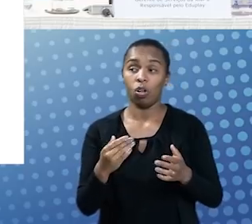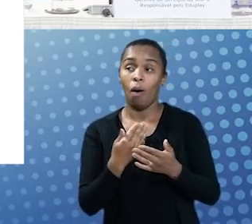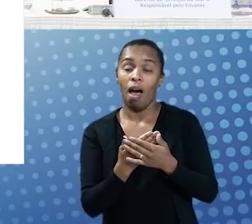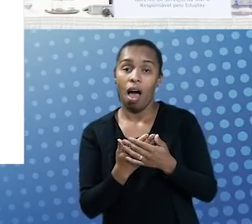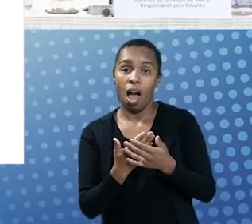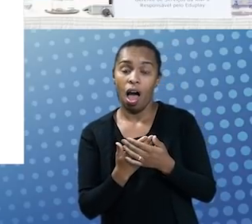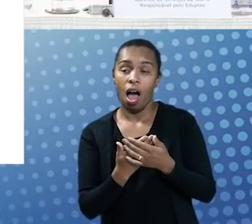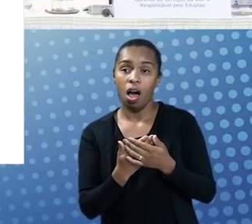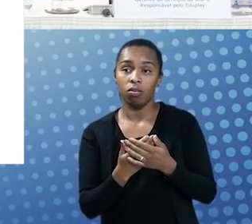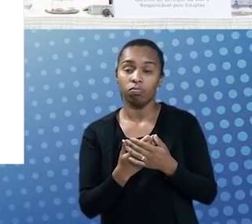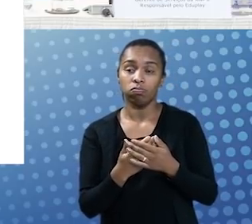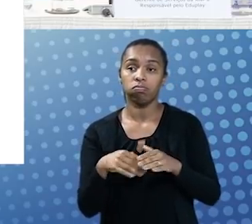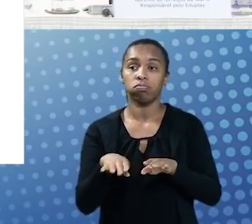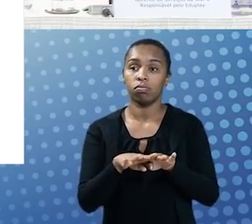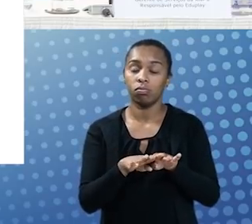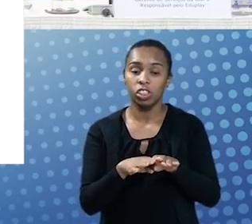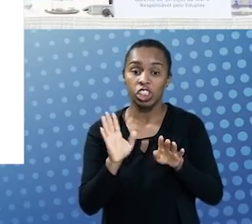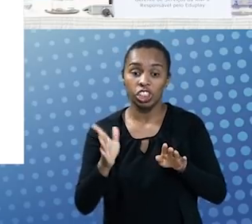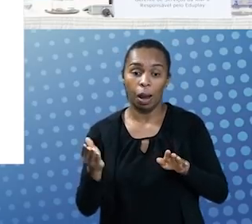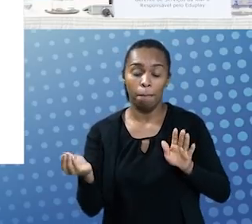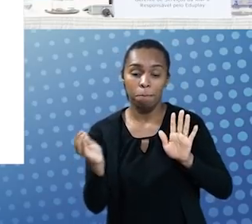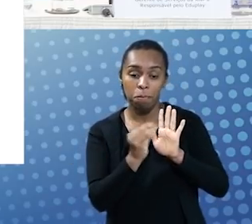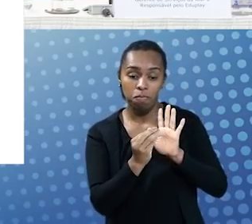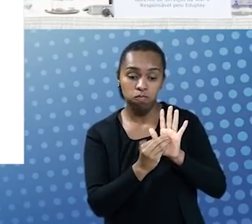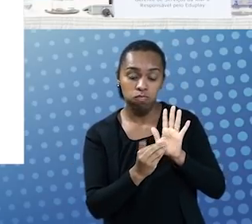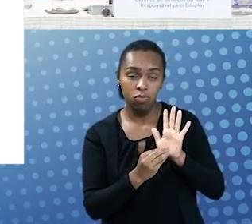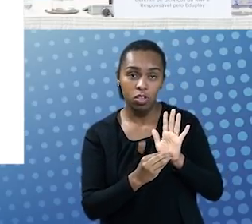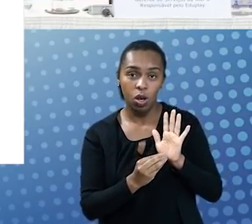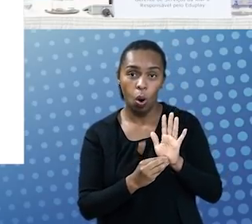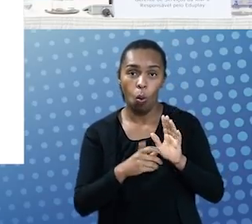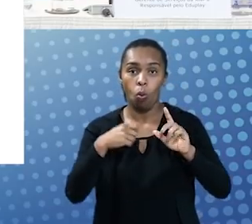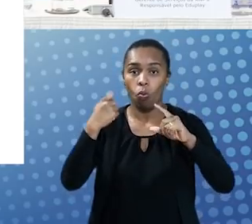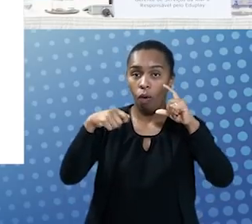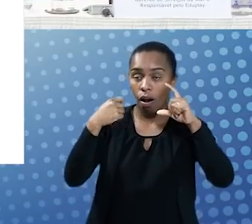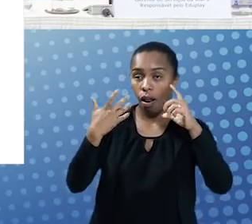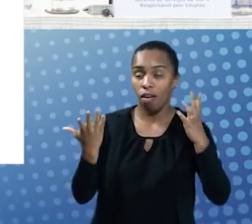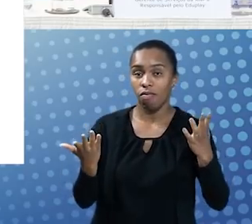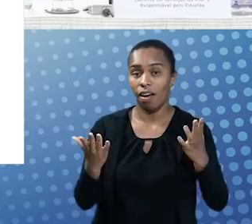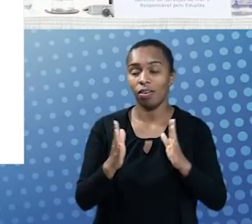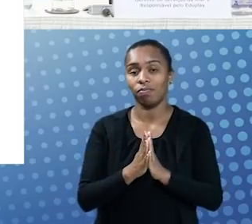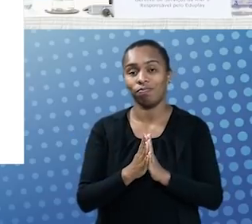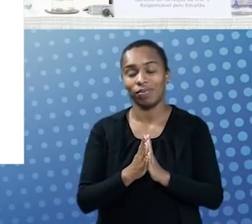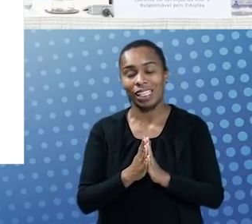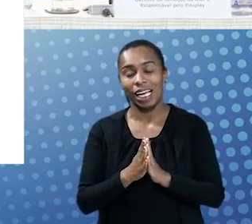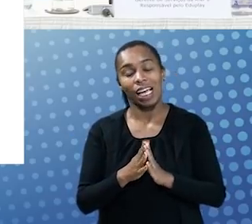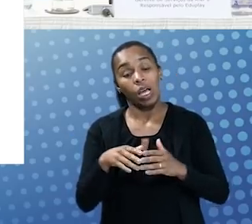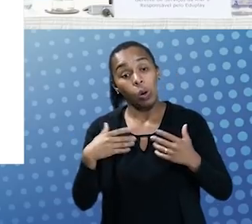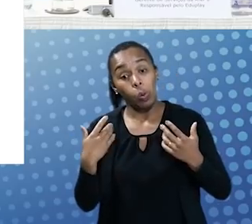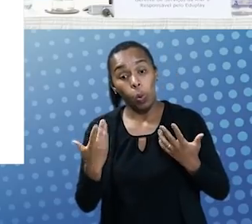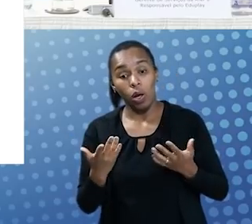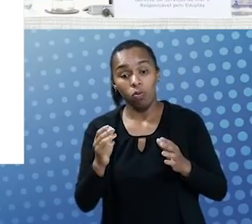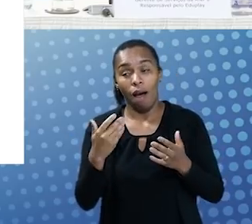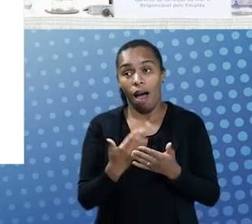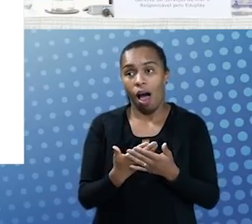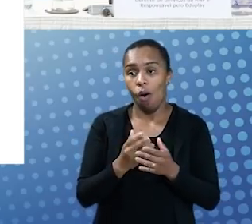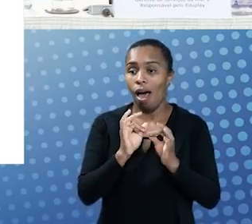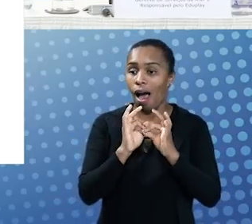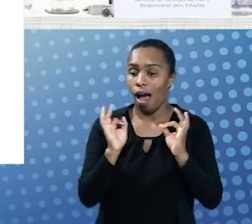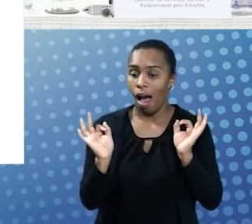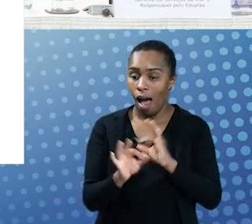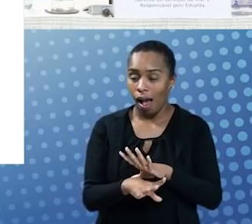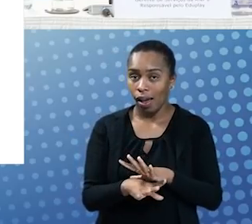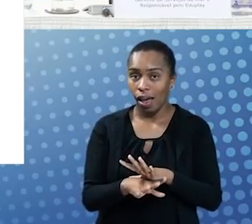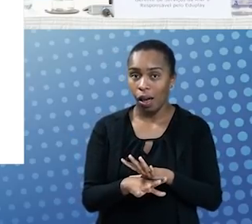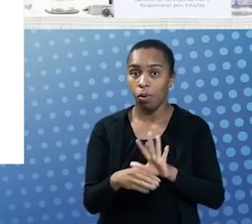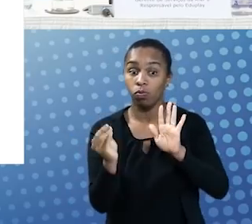e eu já ponho esse conteúdo para gravar. Então, a partir do momento que essa aula síncrona acaba, esse conteúdo já fica